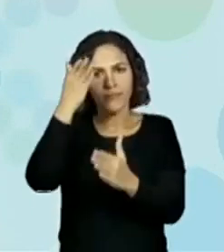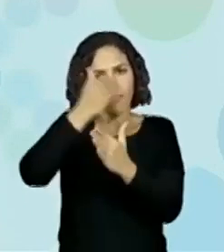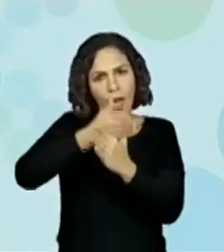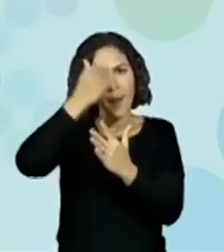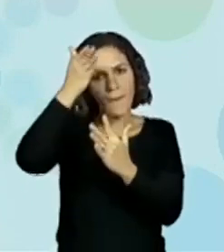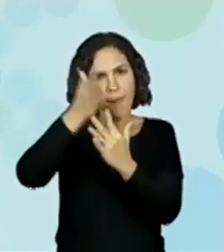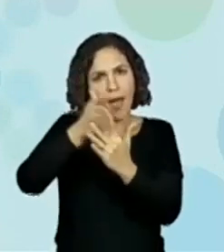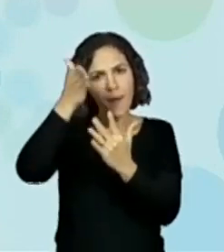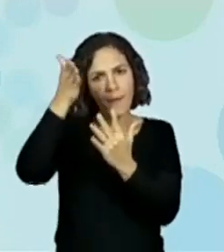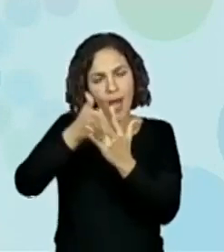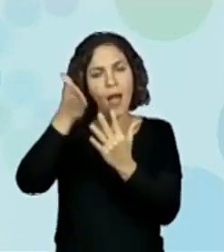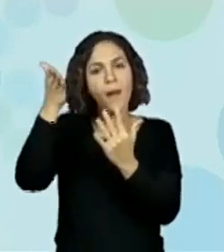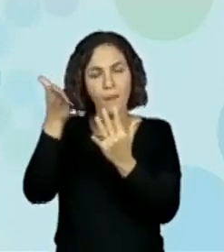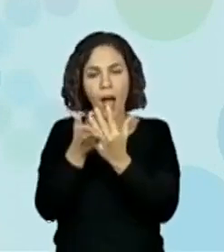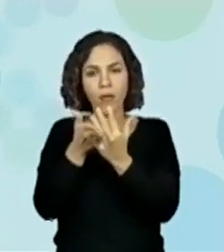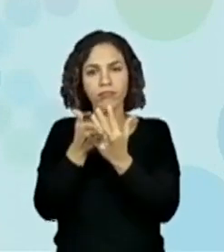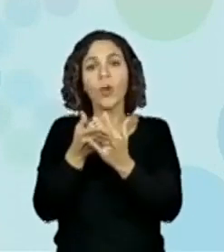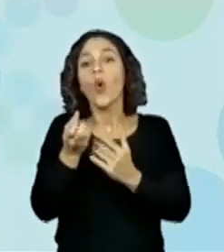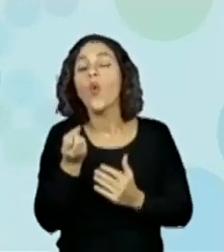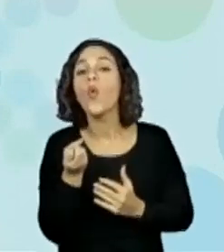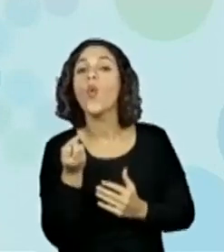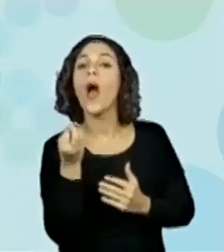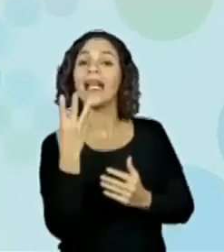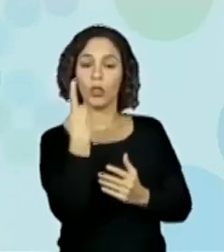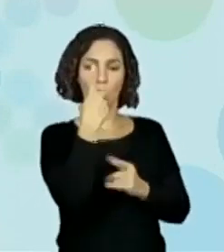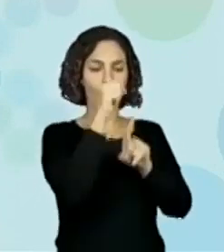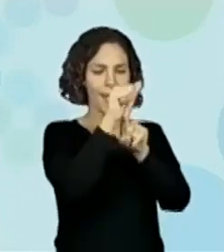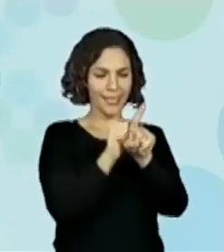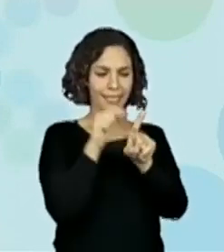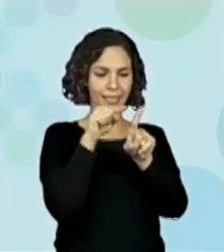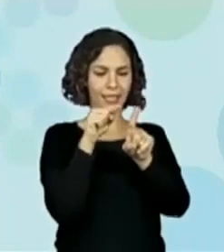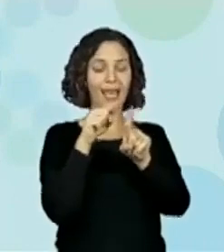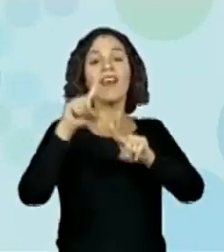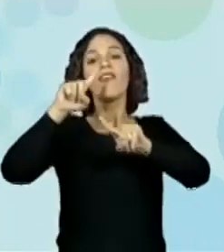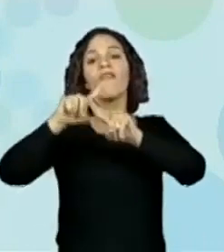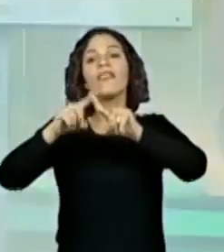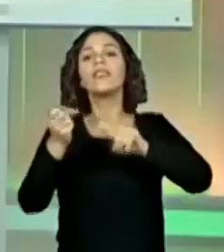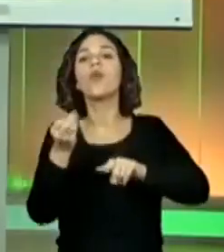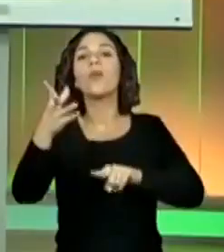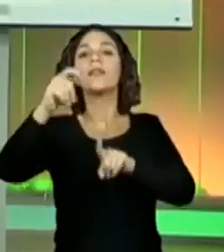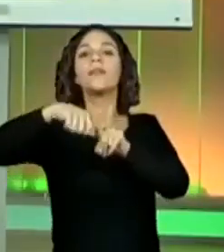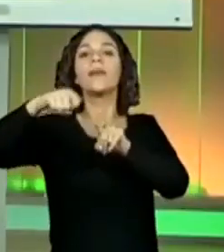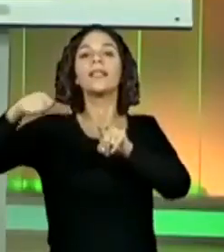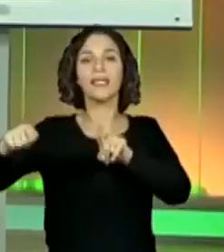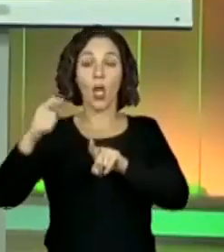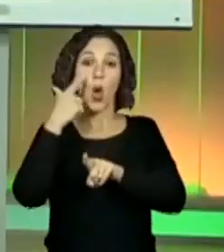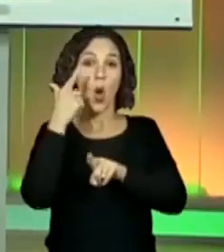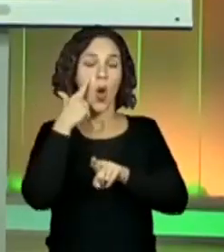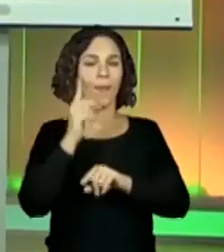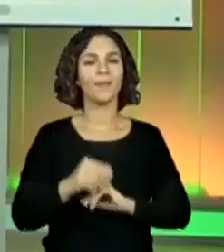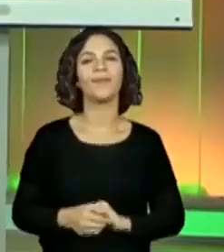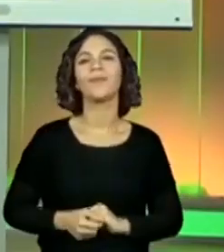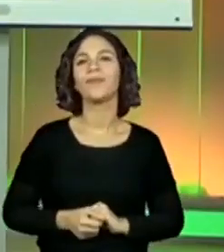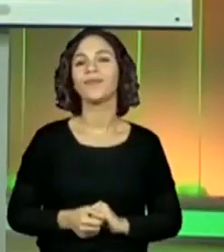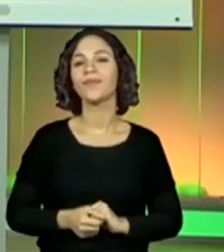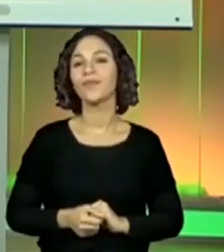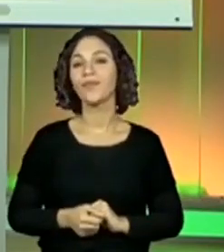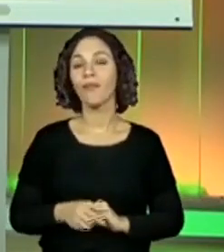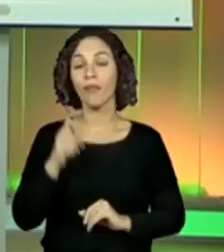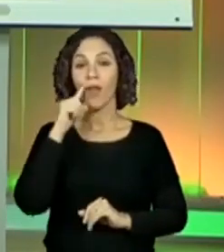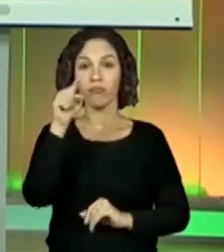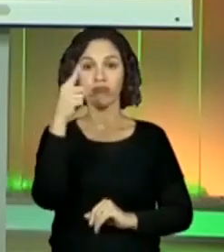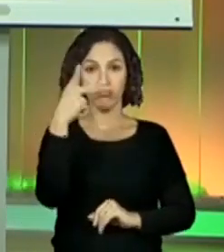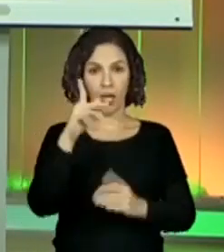gente vai multiplicar pela quantidade de parcelas. Você consegue? Vamos fazer aqui um esqueminha bem bonitinho? Olha lá. Você vai pegar o